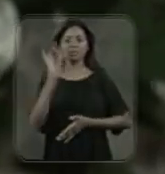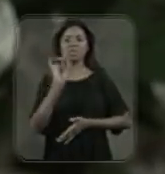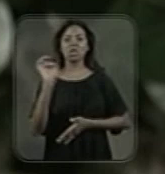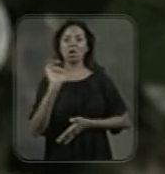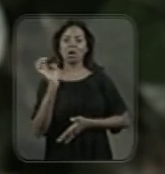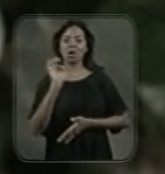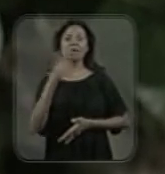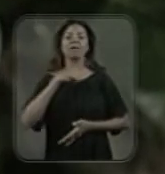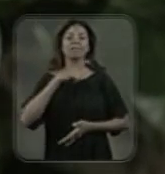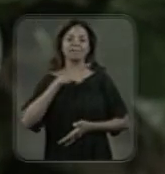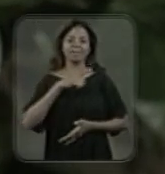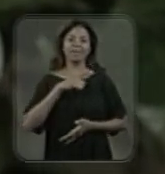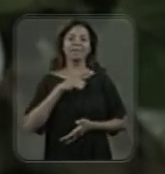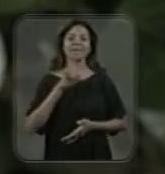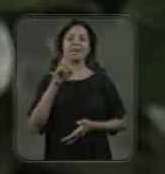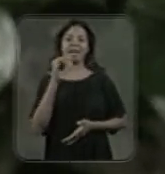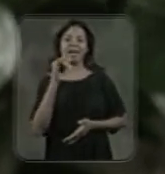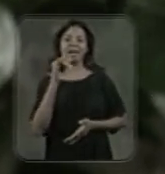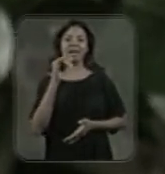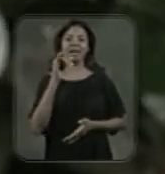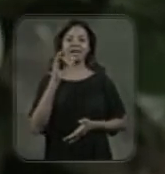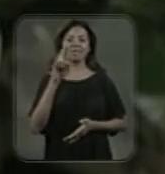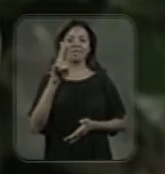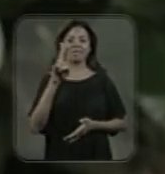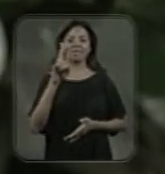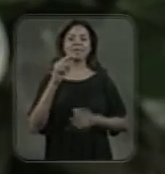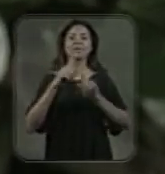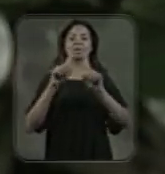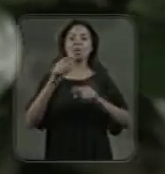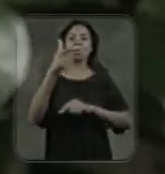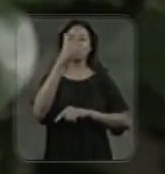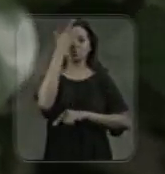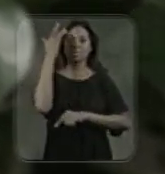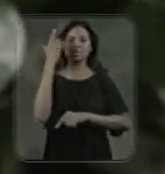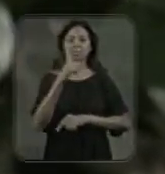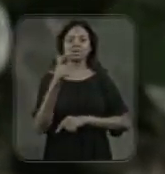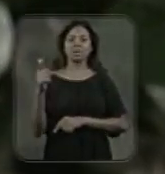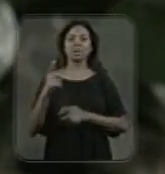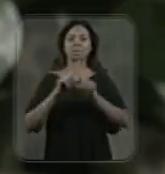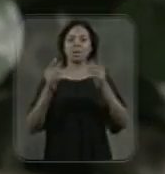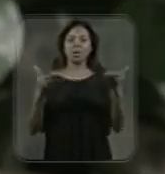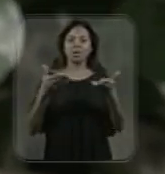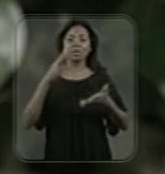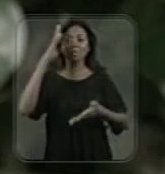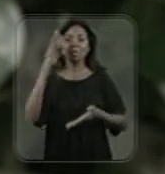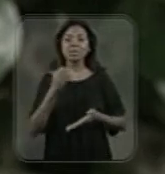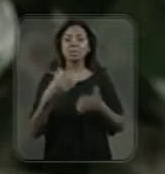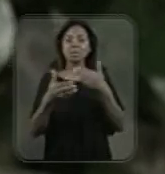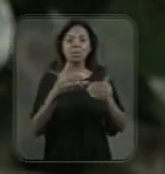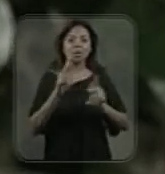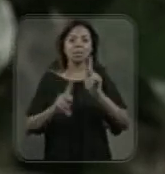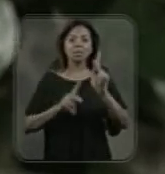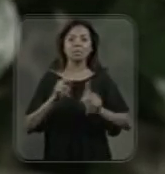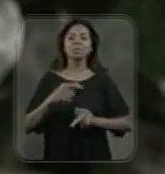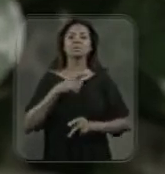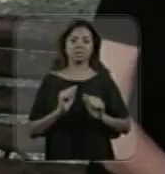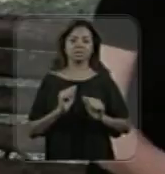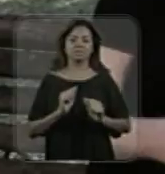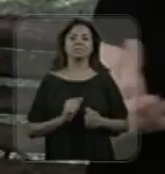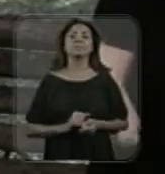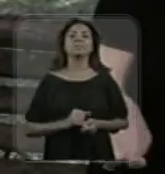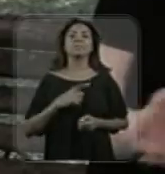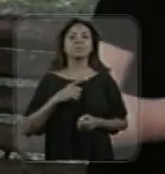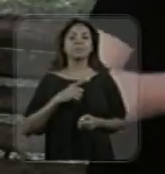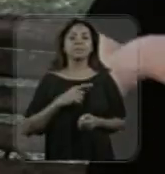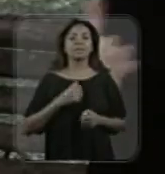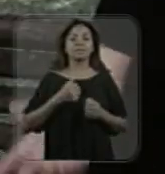ao público gay. Ou seja, quem é gay tem AIDS, as outras pessoas não têm. E hoje a gente vê que isso não existe mais, que qualquer pessoa é vulnerável. Eu